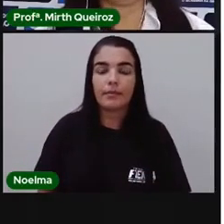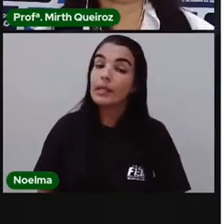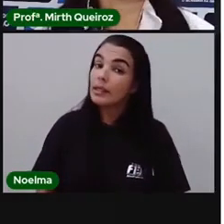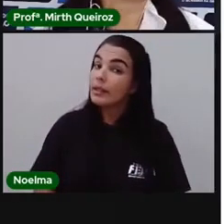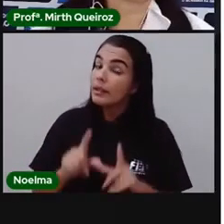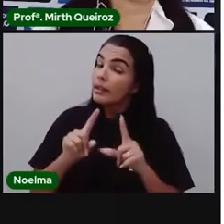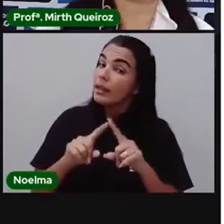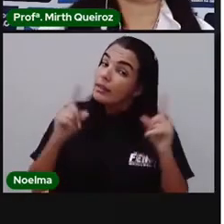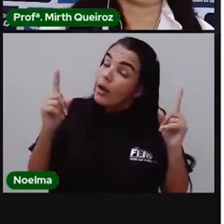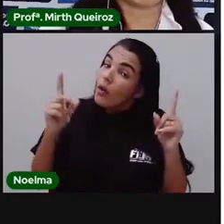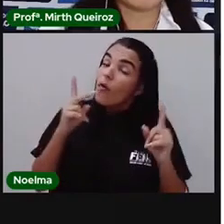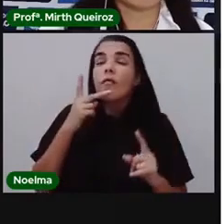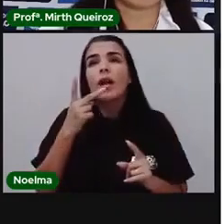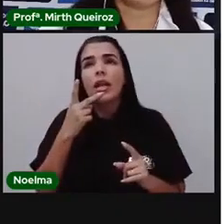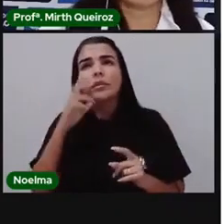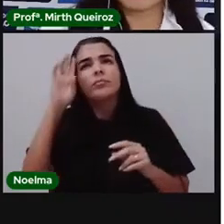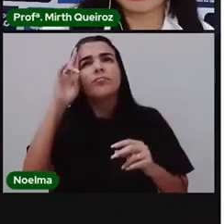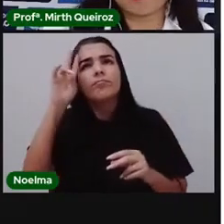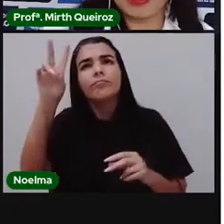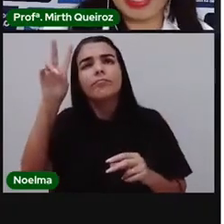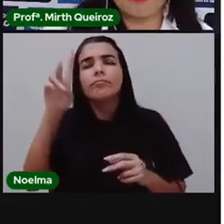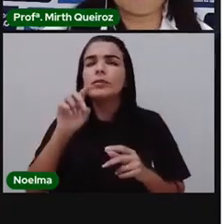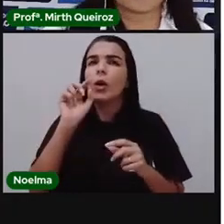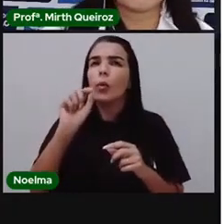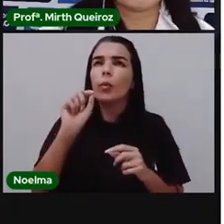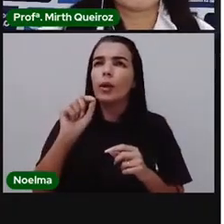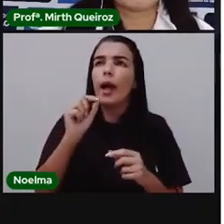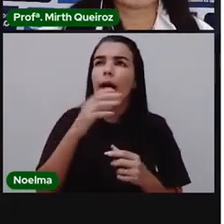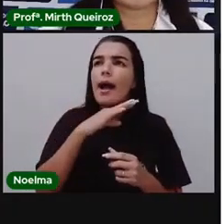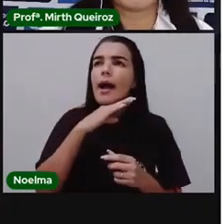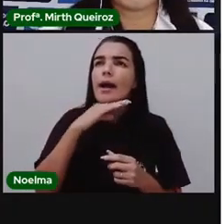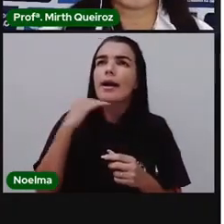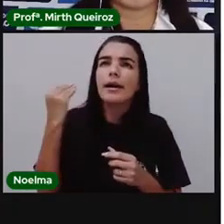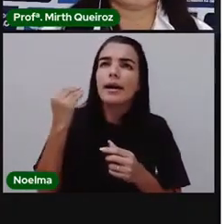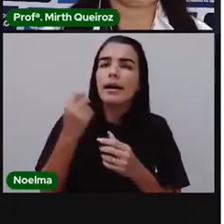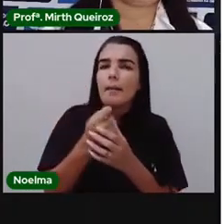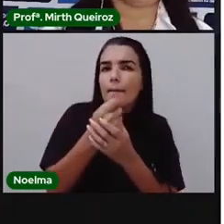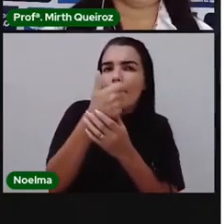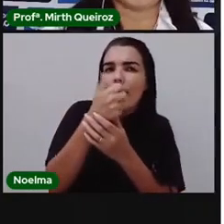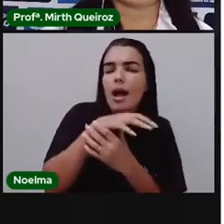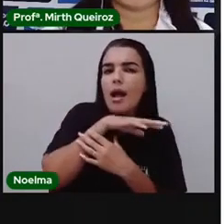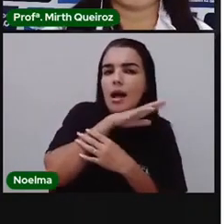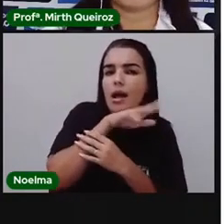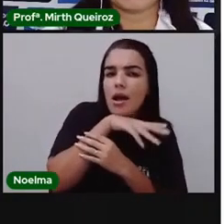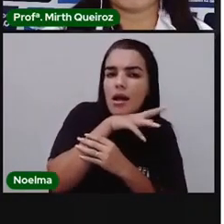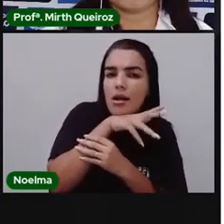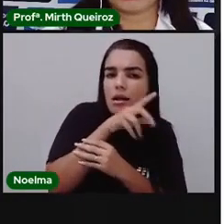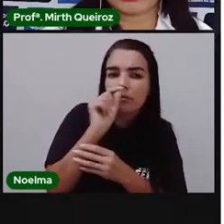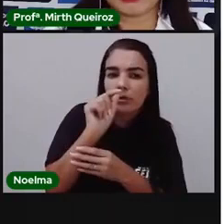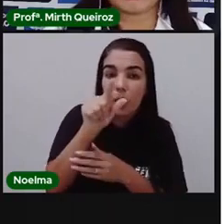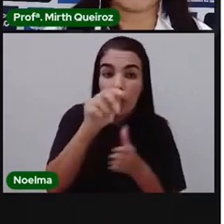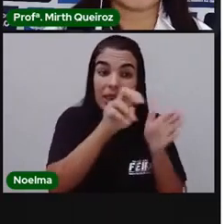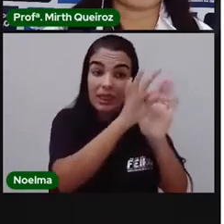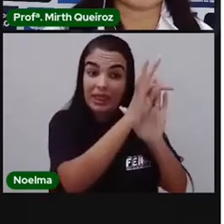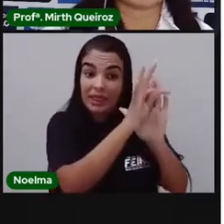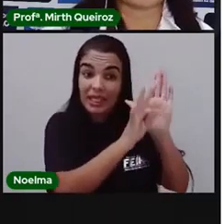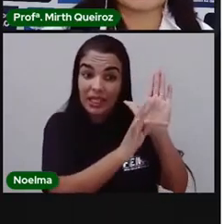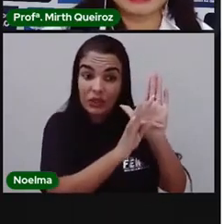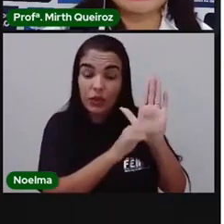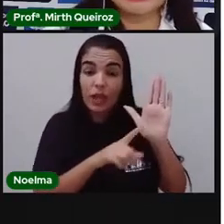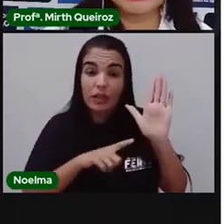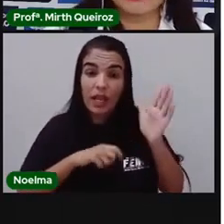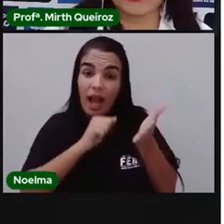E por falar em extinção, vamos relembrar? Esse texto aqui está no bloco de atividade de vocês, que vocês